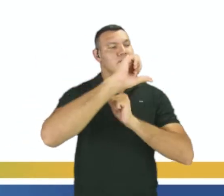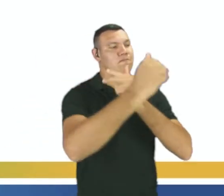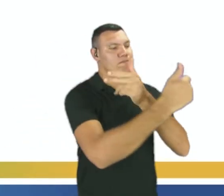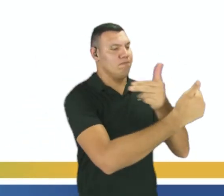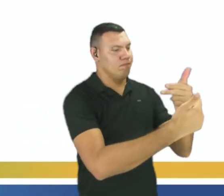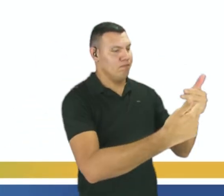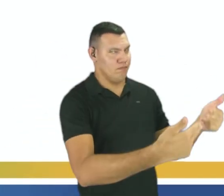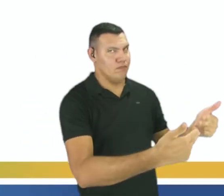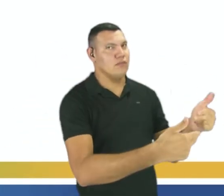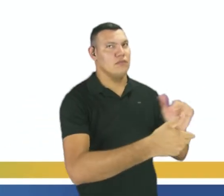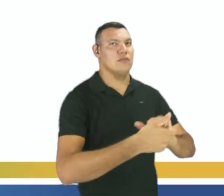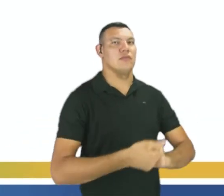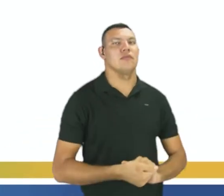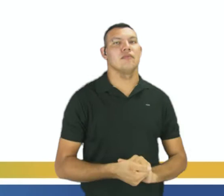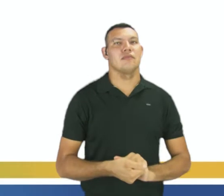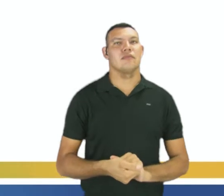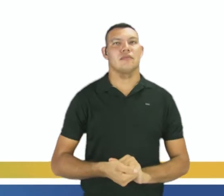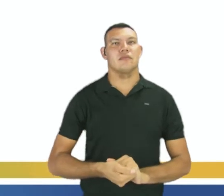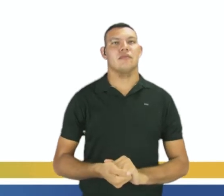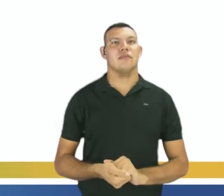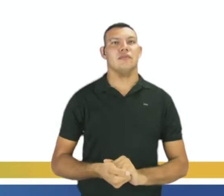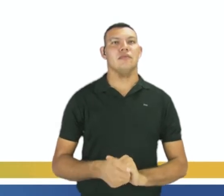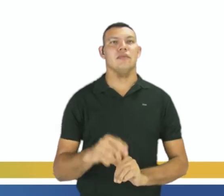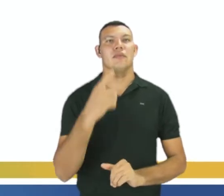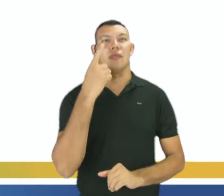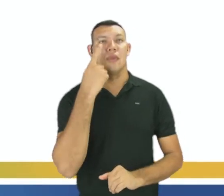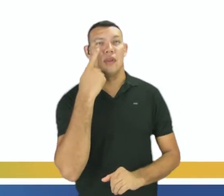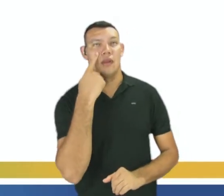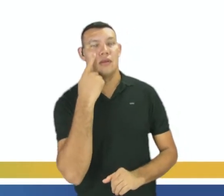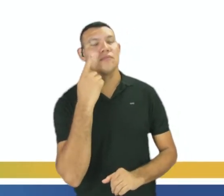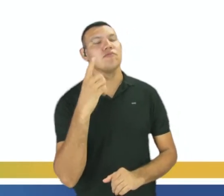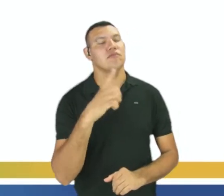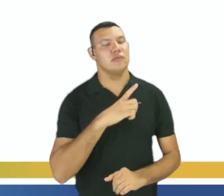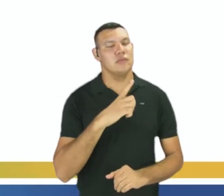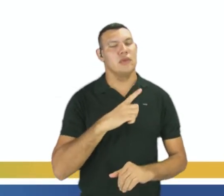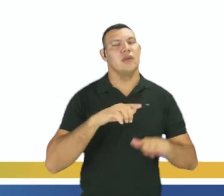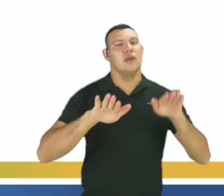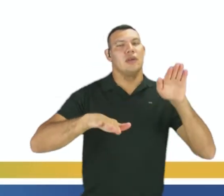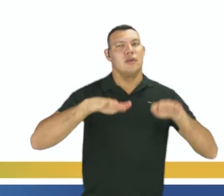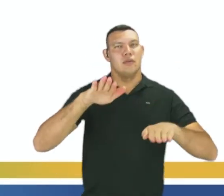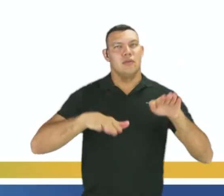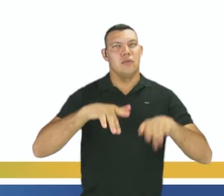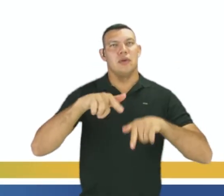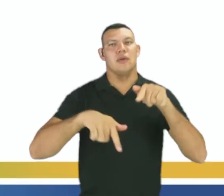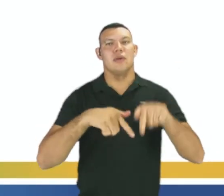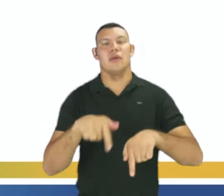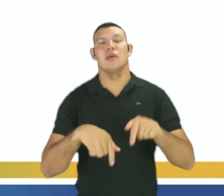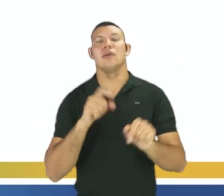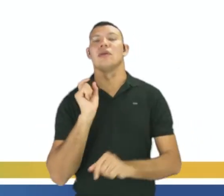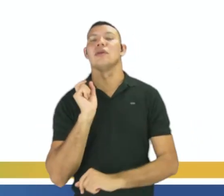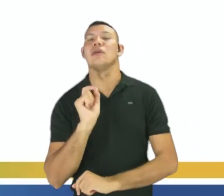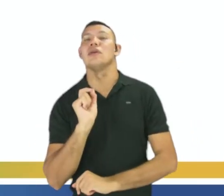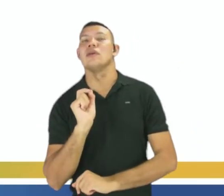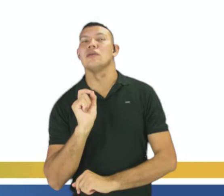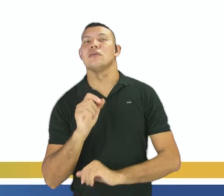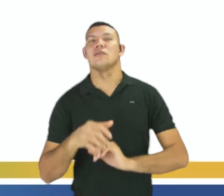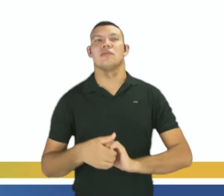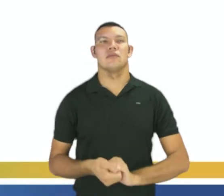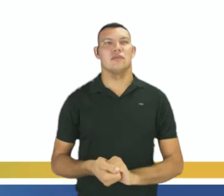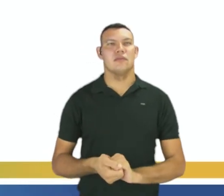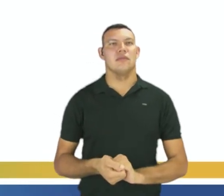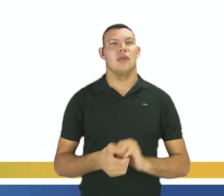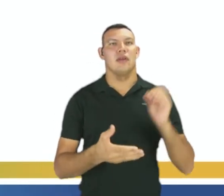-se em reagentes. Então, para ocorrer um equilíbrio químico, o que é necessário? Primeiro, a